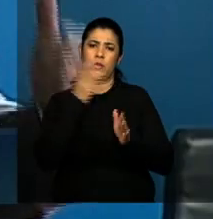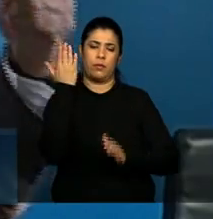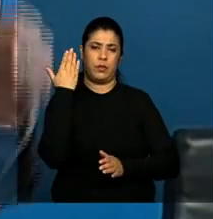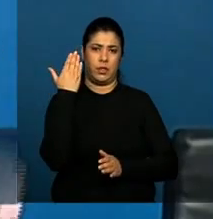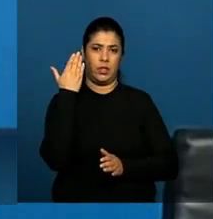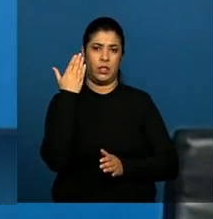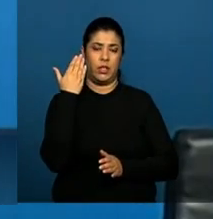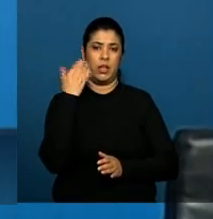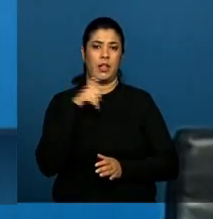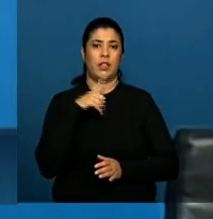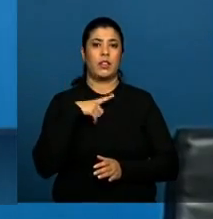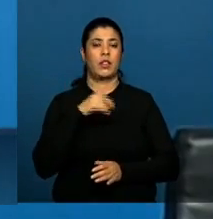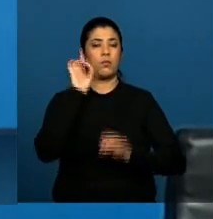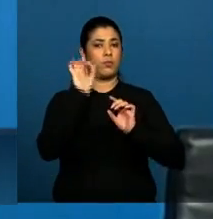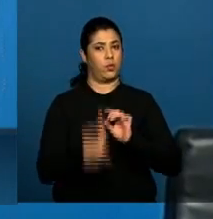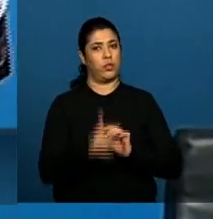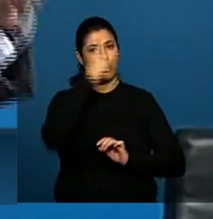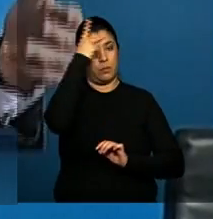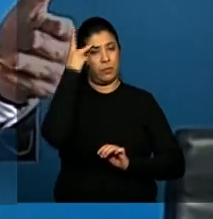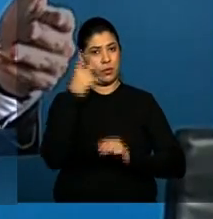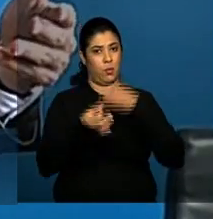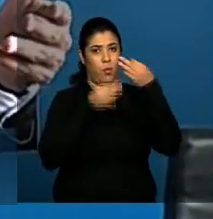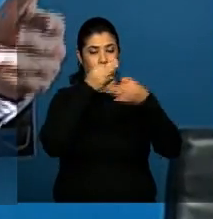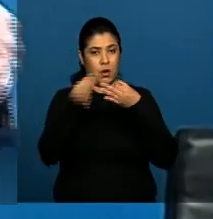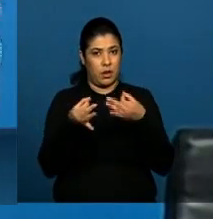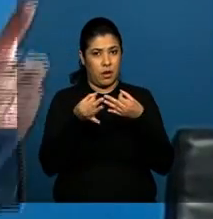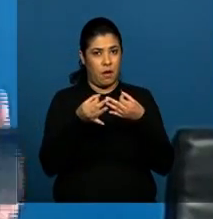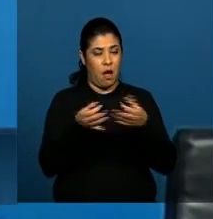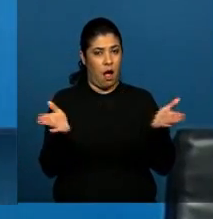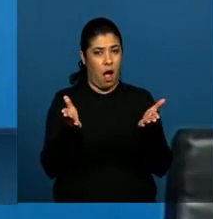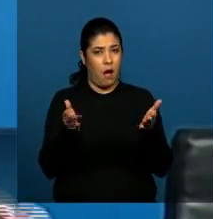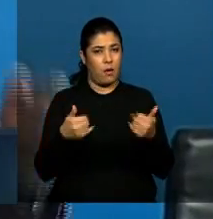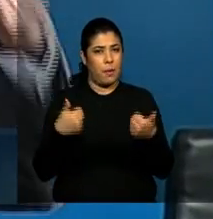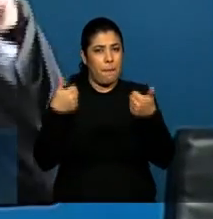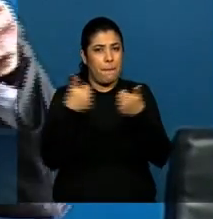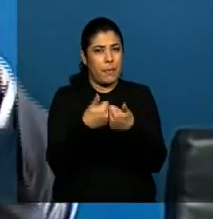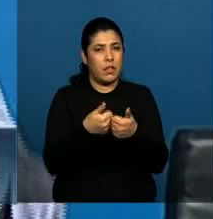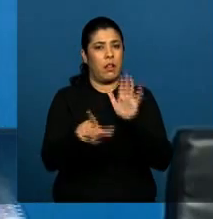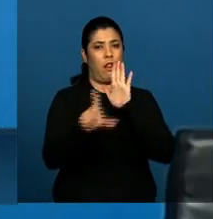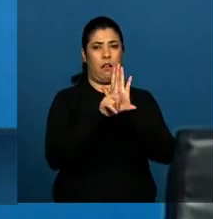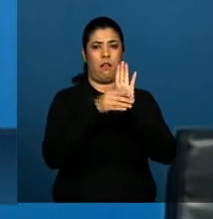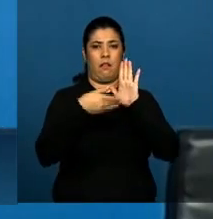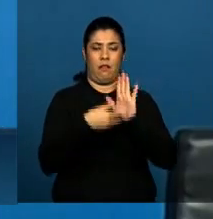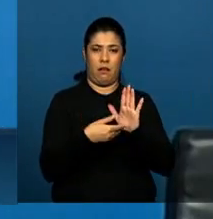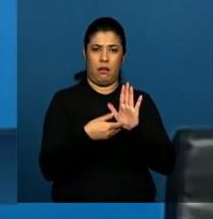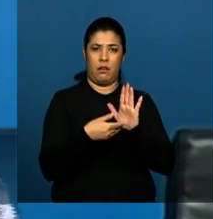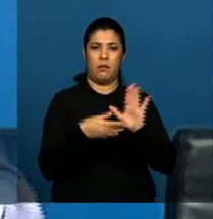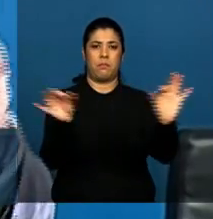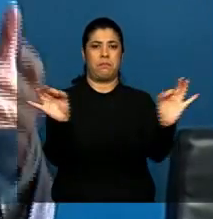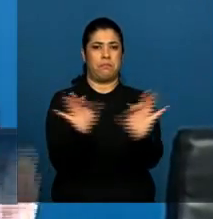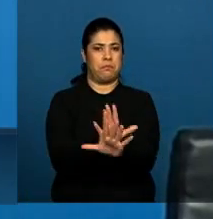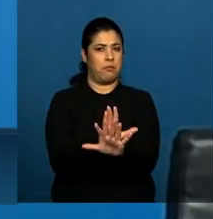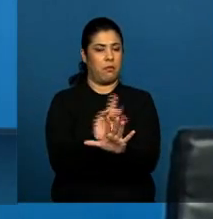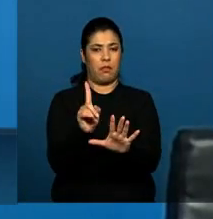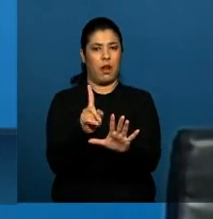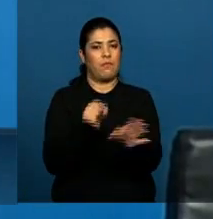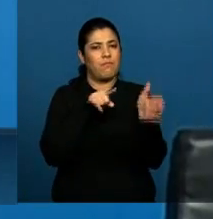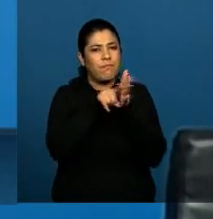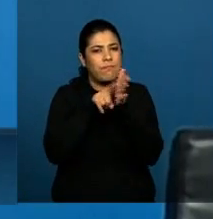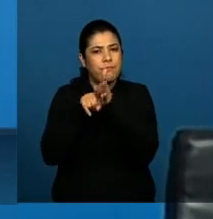não é a democracia, que ele também citou. E agora, depois, depois de já ser lei, ele mais uma vez vai contar com essa participação